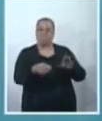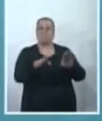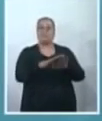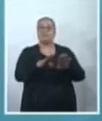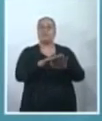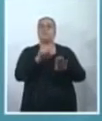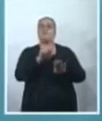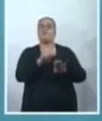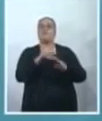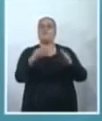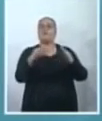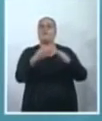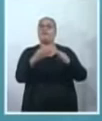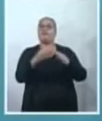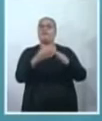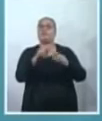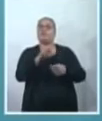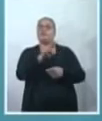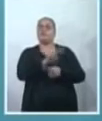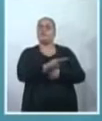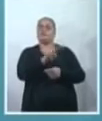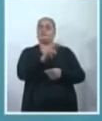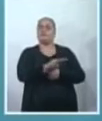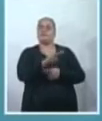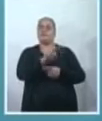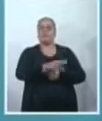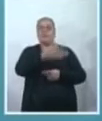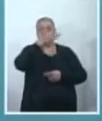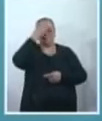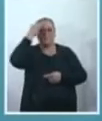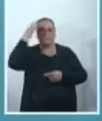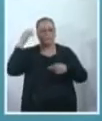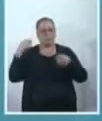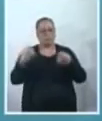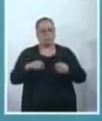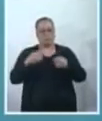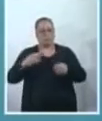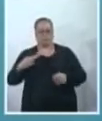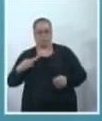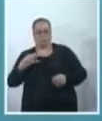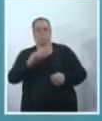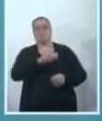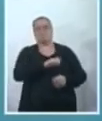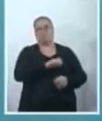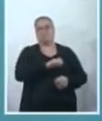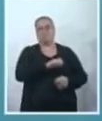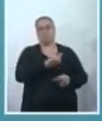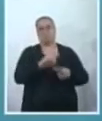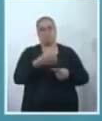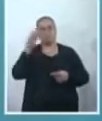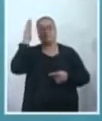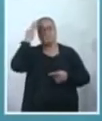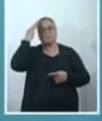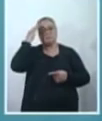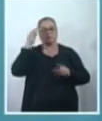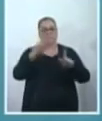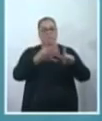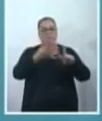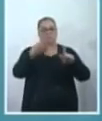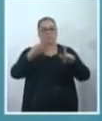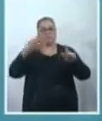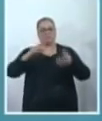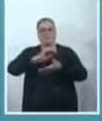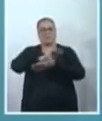essa casa que abrigue as pessoas que estejam precisando. E nós sabemos que, infelizmente, a LGBTfobia